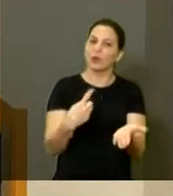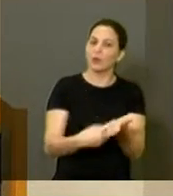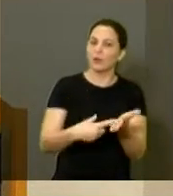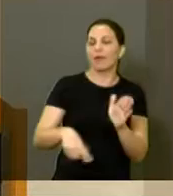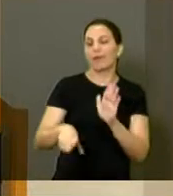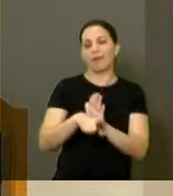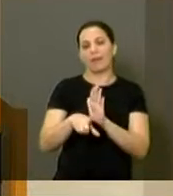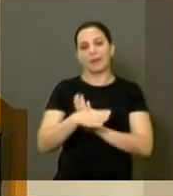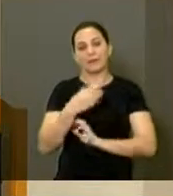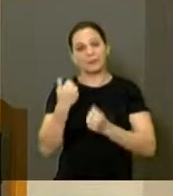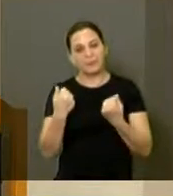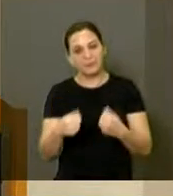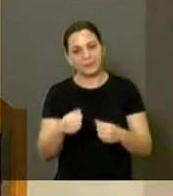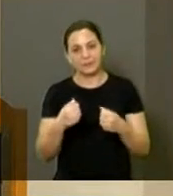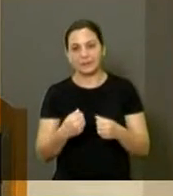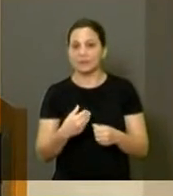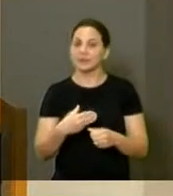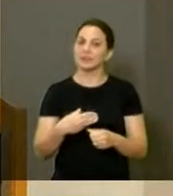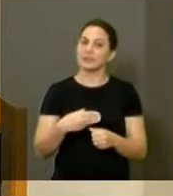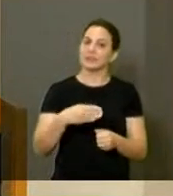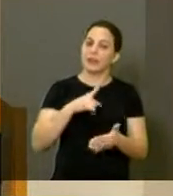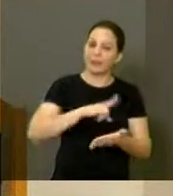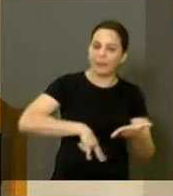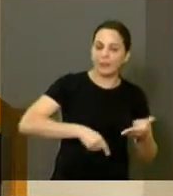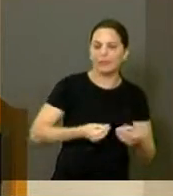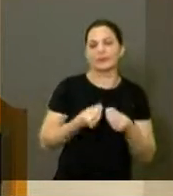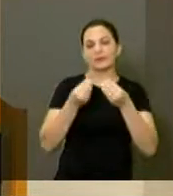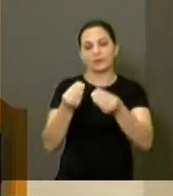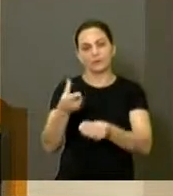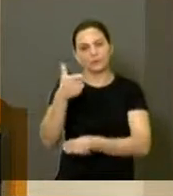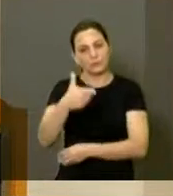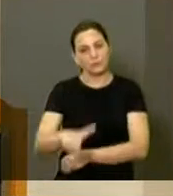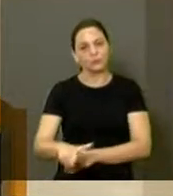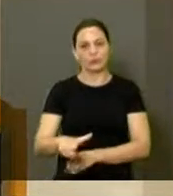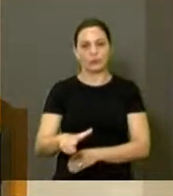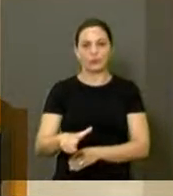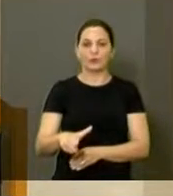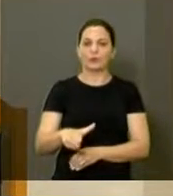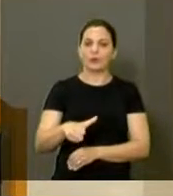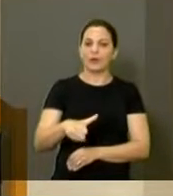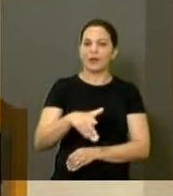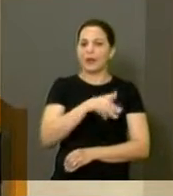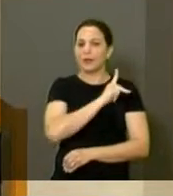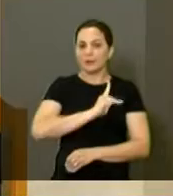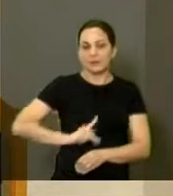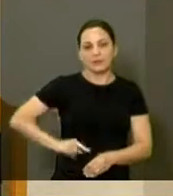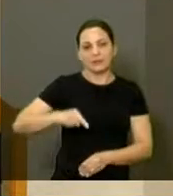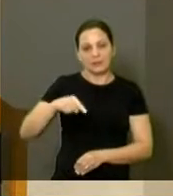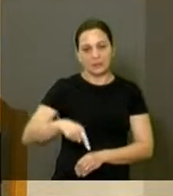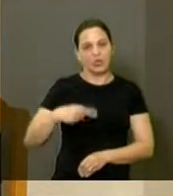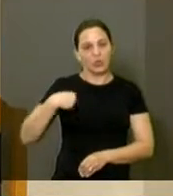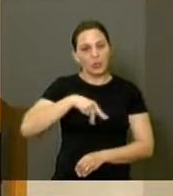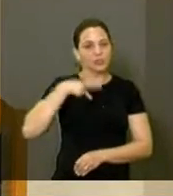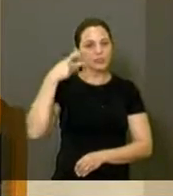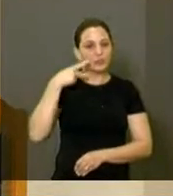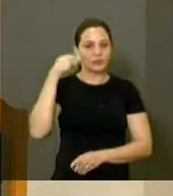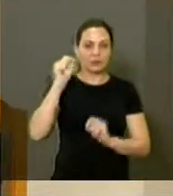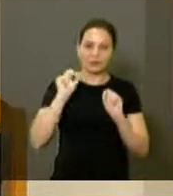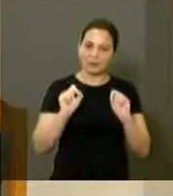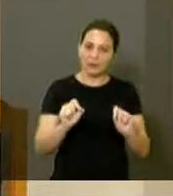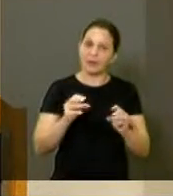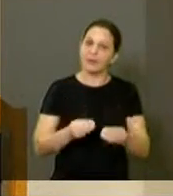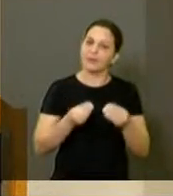Então, gente já vive várias situações, nós, alguns vereadores aqui da Câmara, de a gente